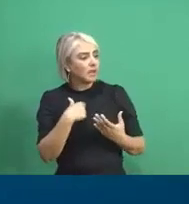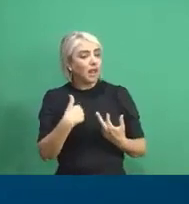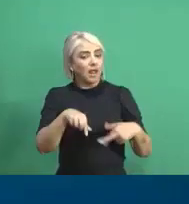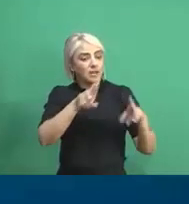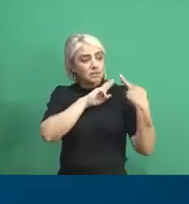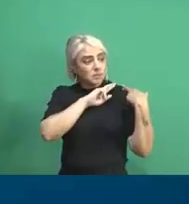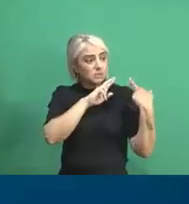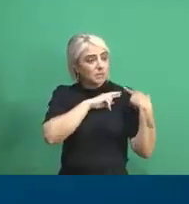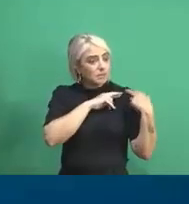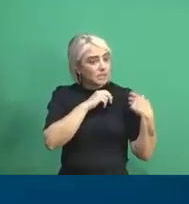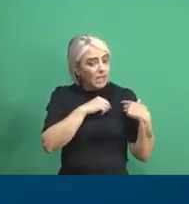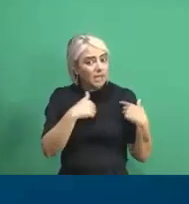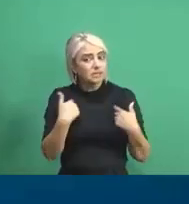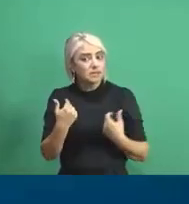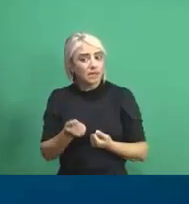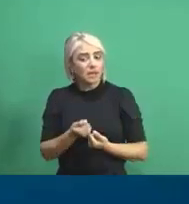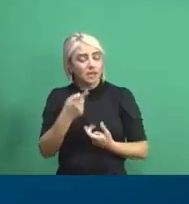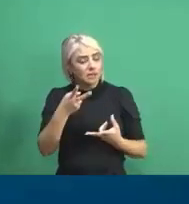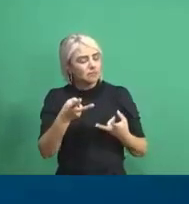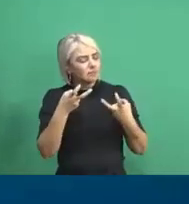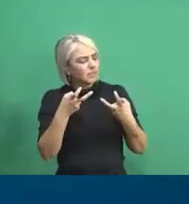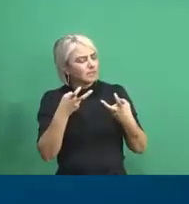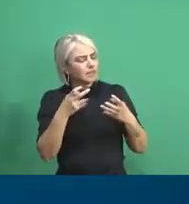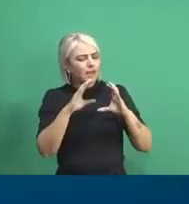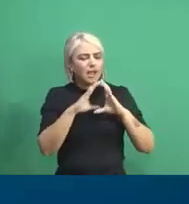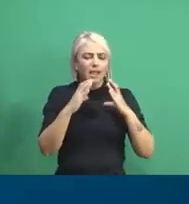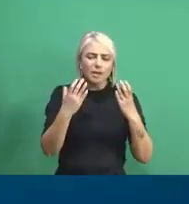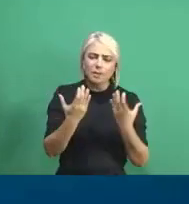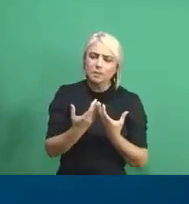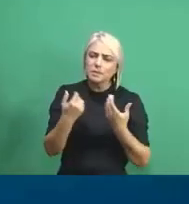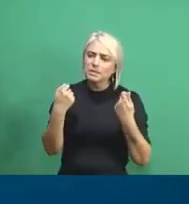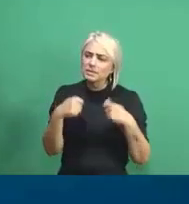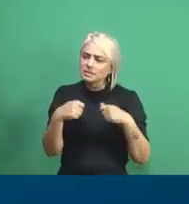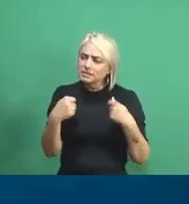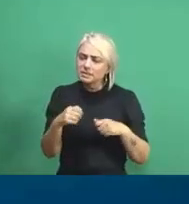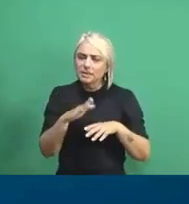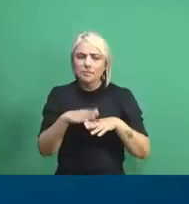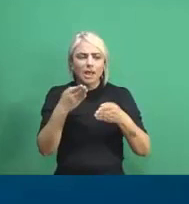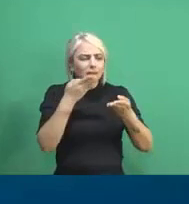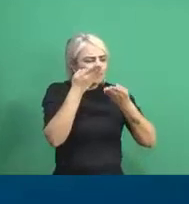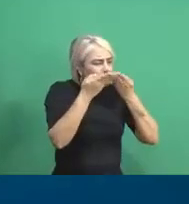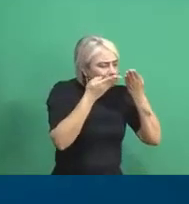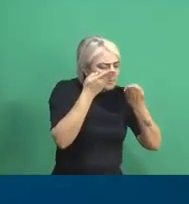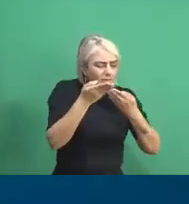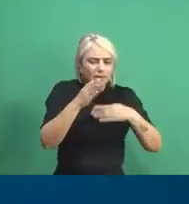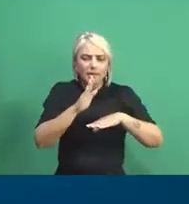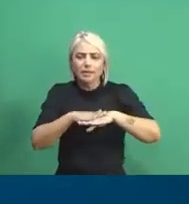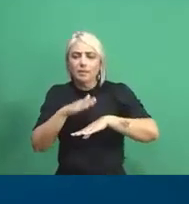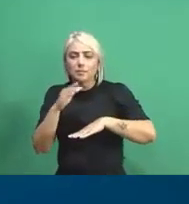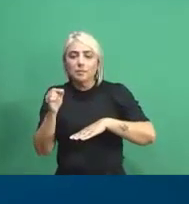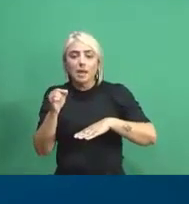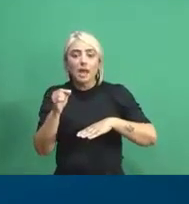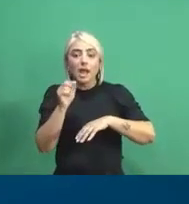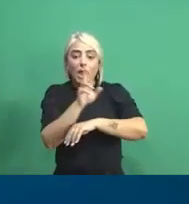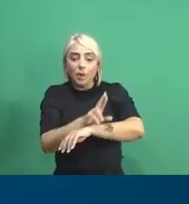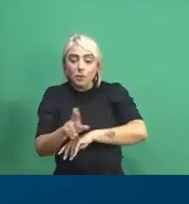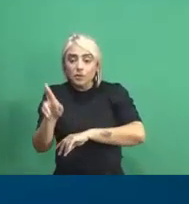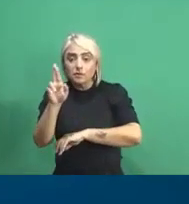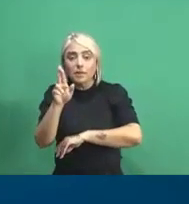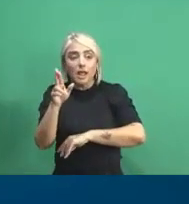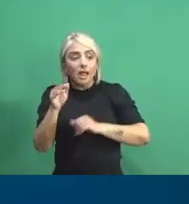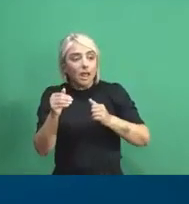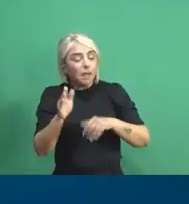aumenta cada ano que passa. A gente vê o quanto essas comunidades precisam de mais atendimento, que a universidade esteja mais